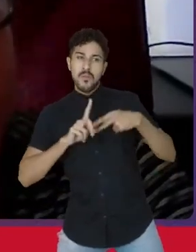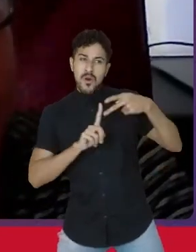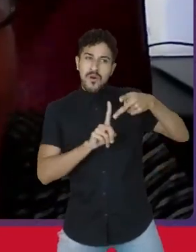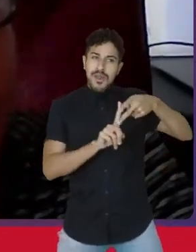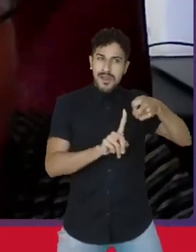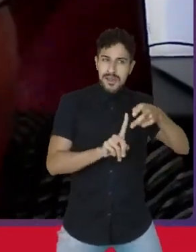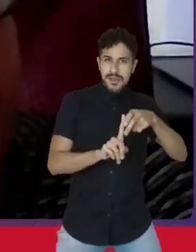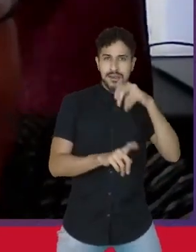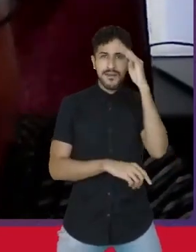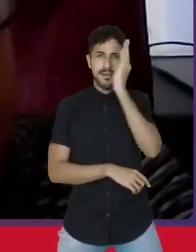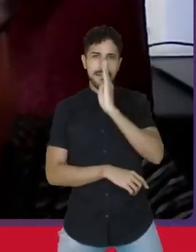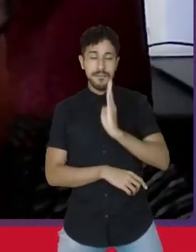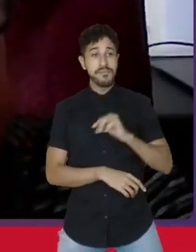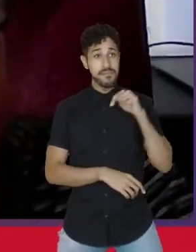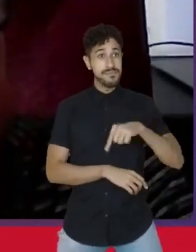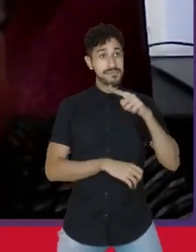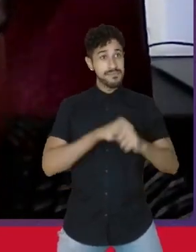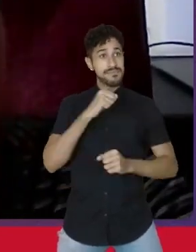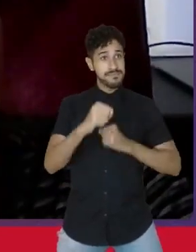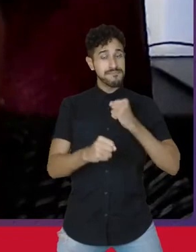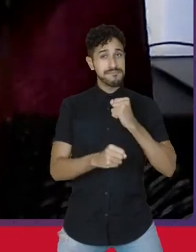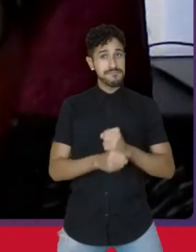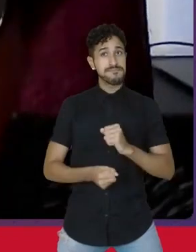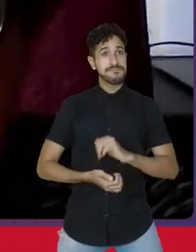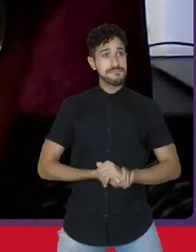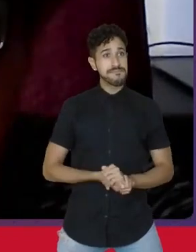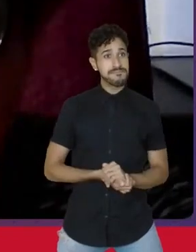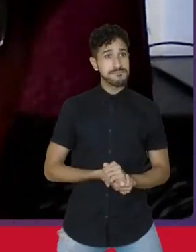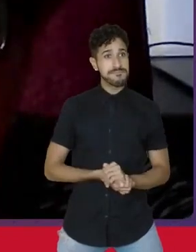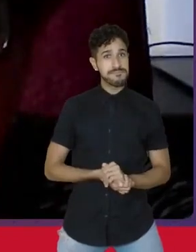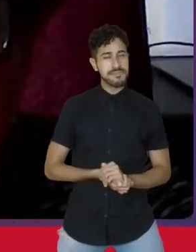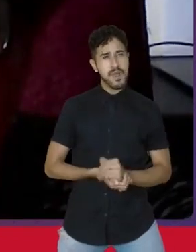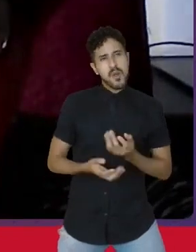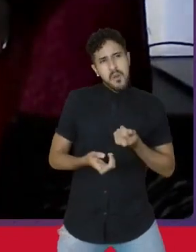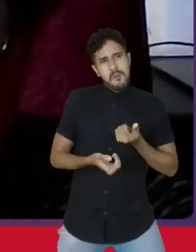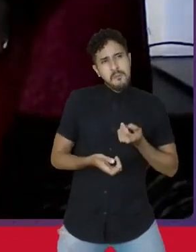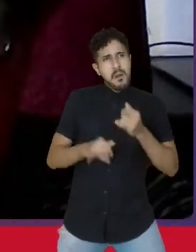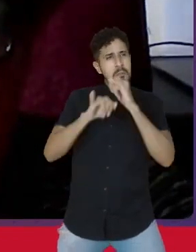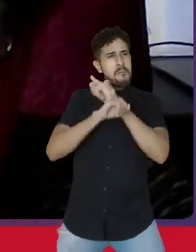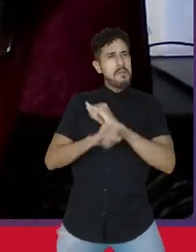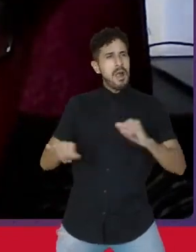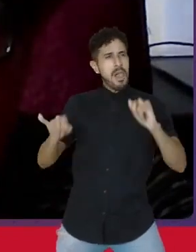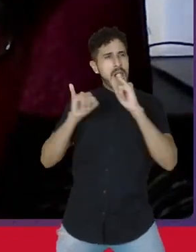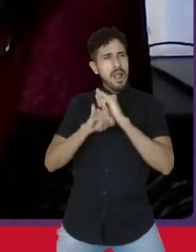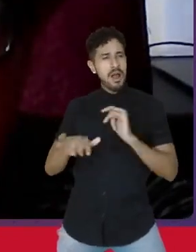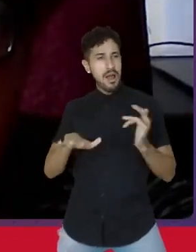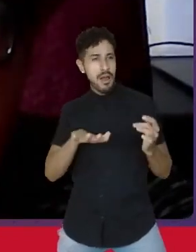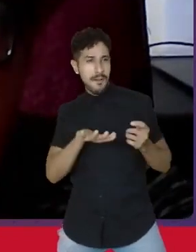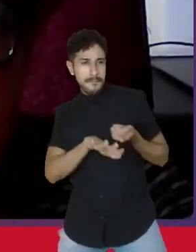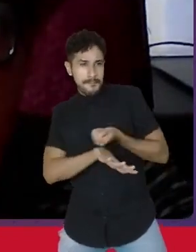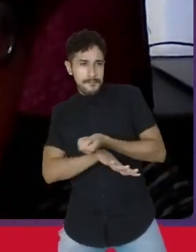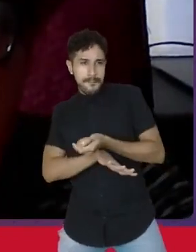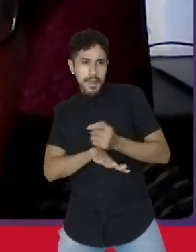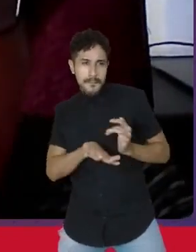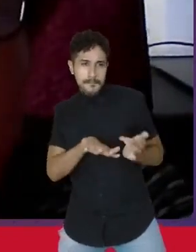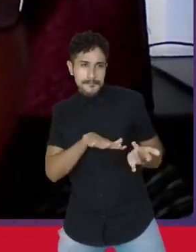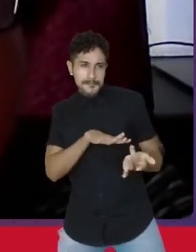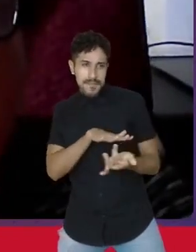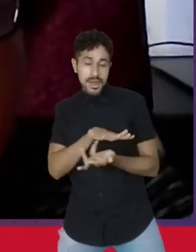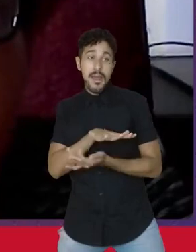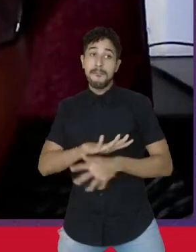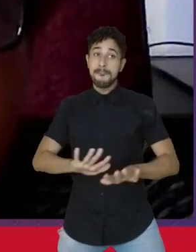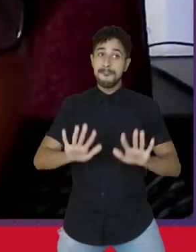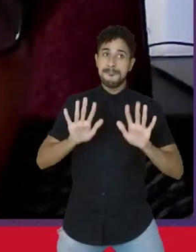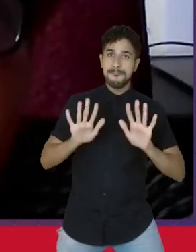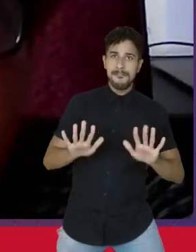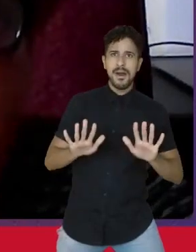no Brasil este ano, pouco noticiada pelas redes de comunicação, mas